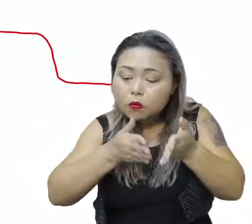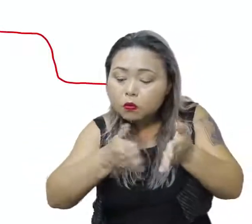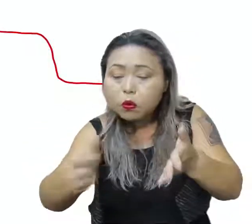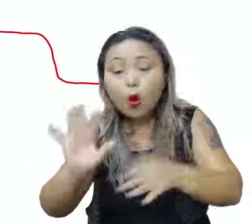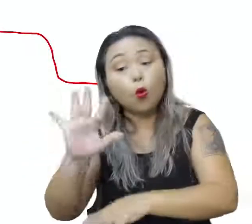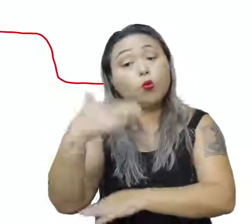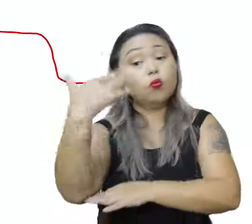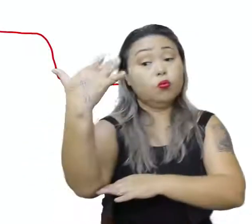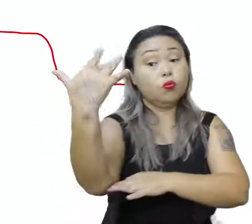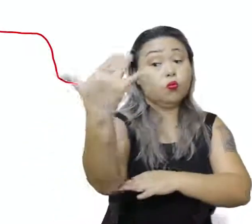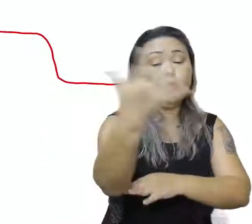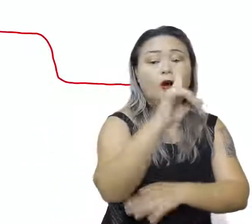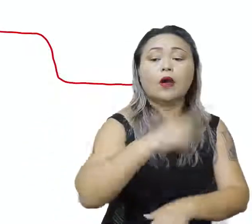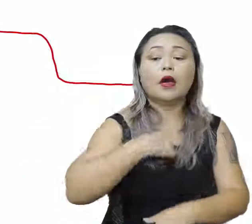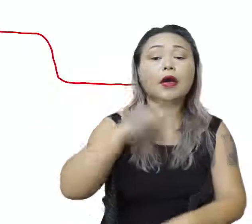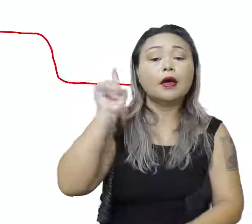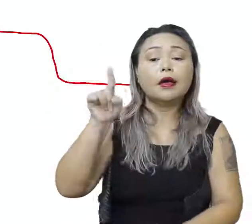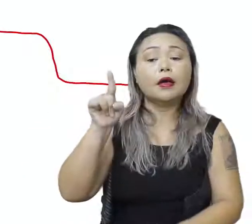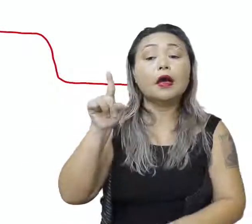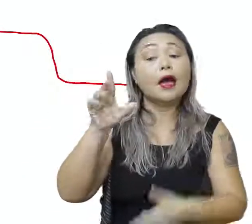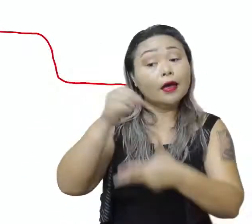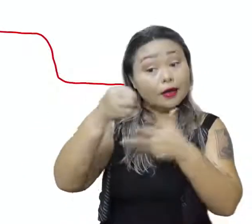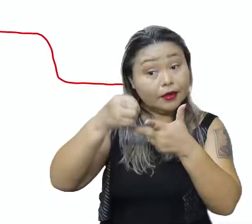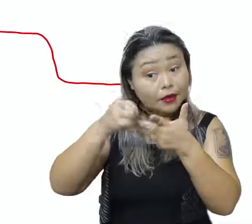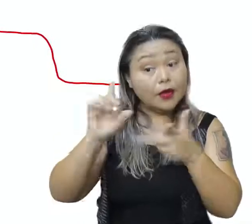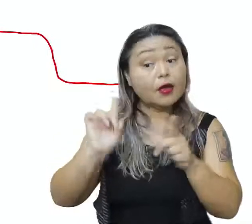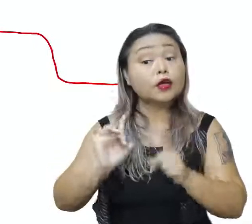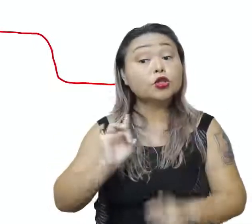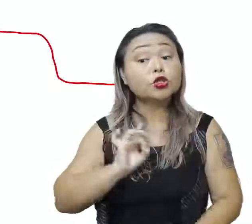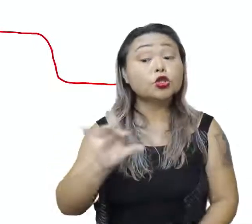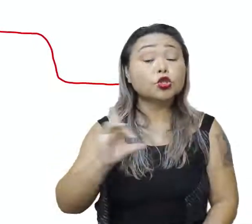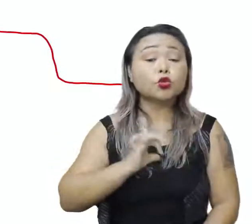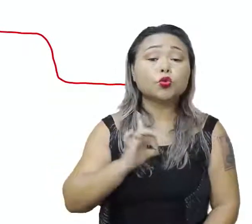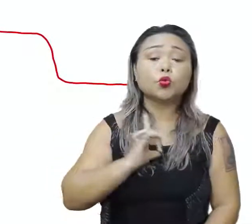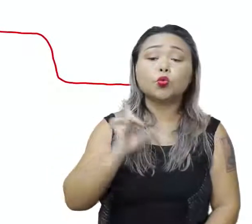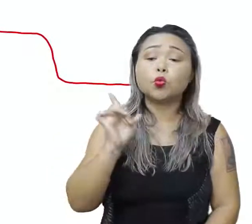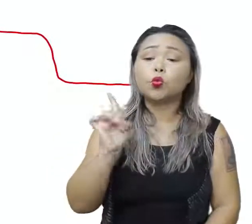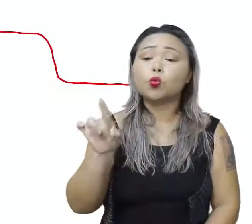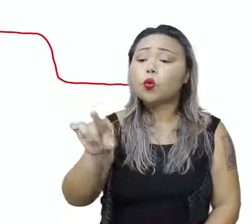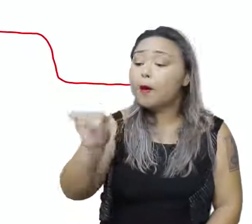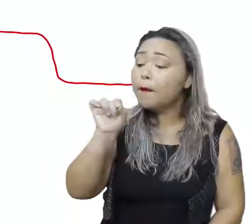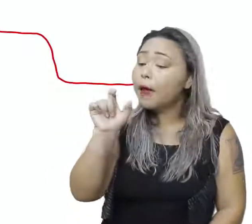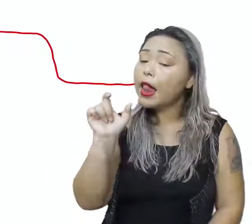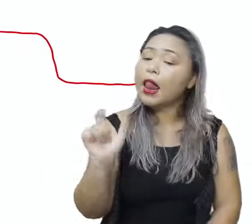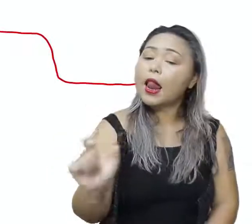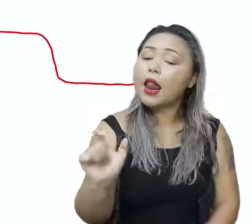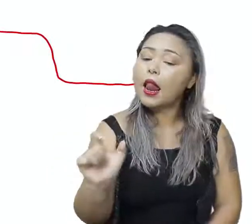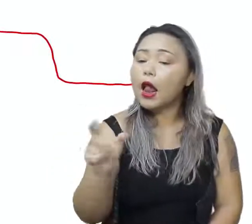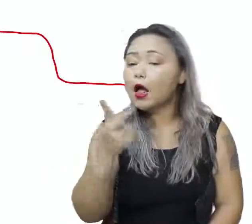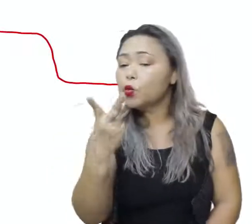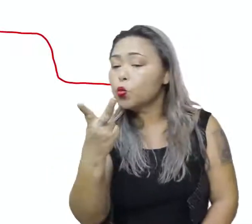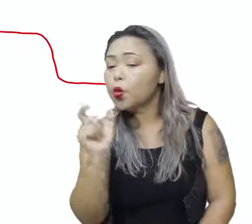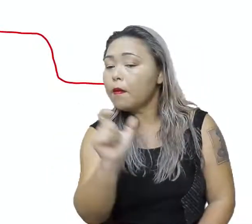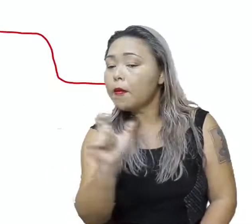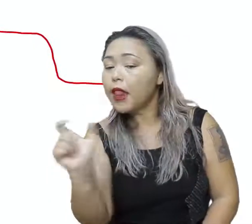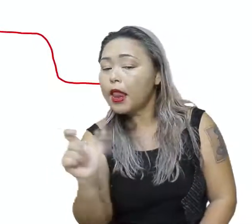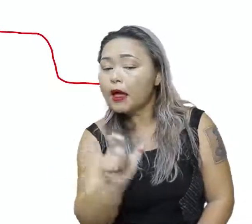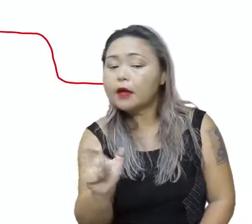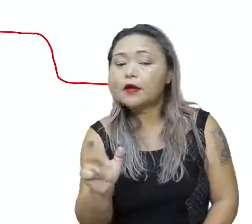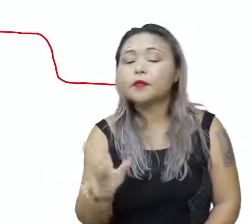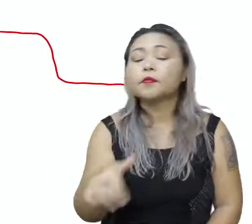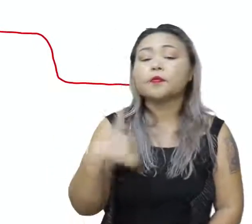Portanto, vejam só, a questão é do Enem, só tem uma palavra, ou duas no máximo aí, tá?